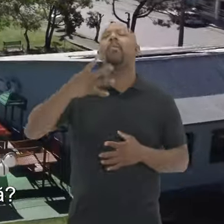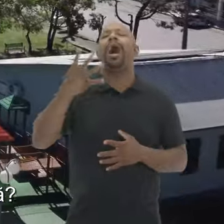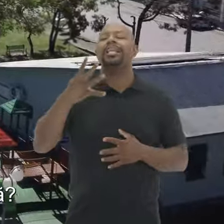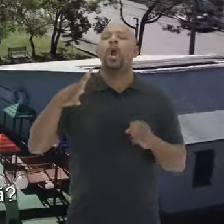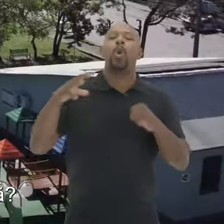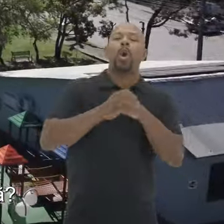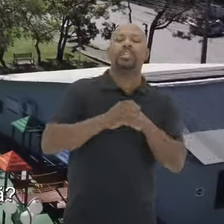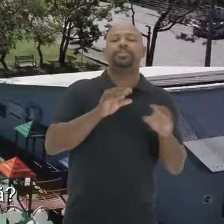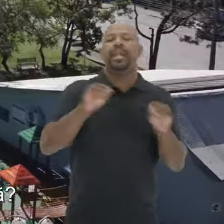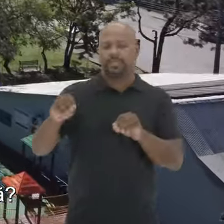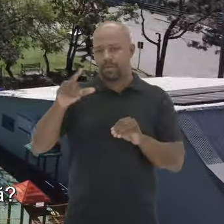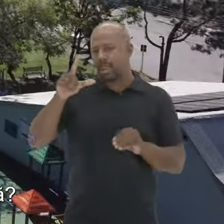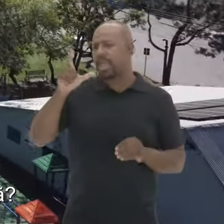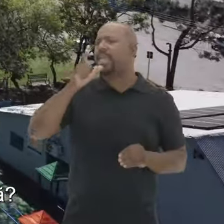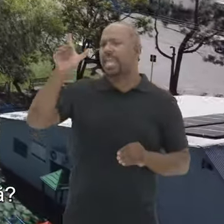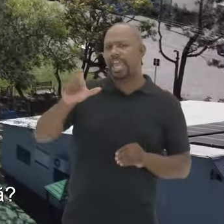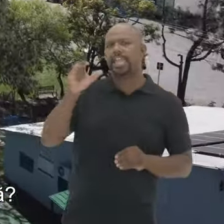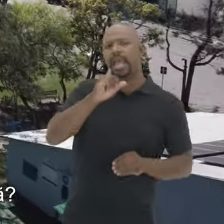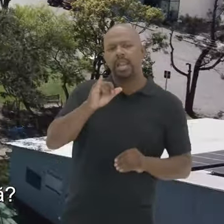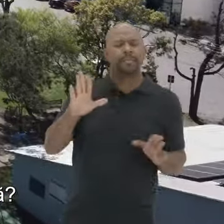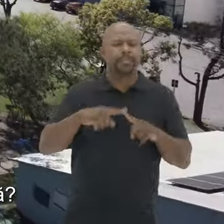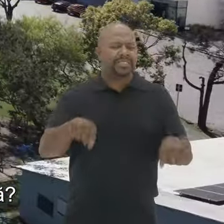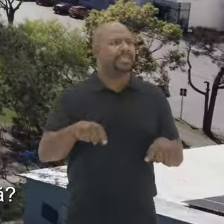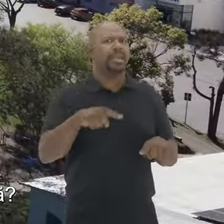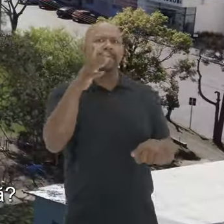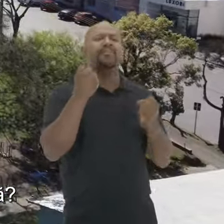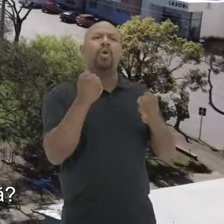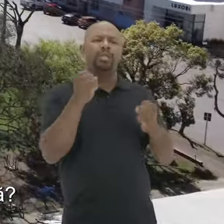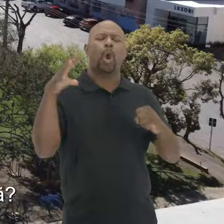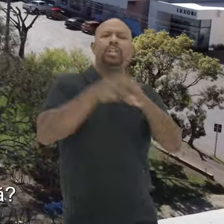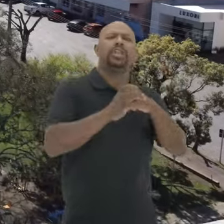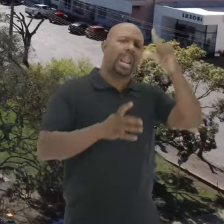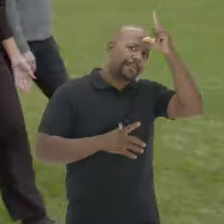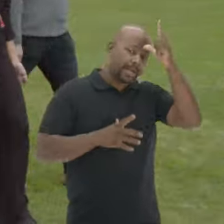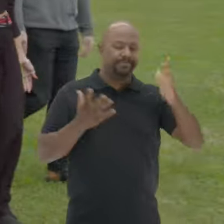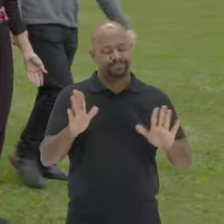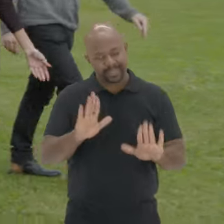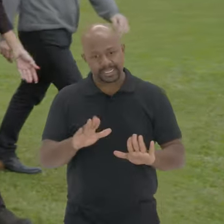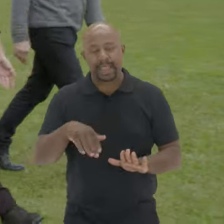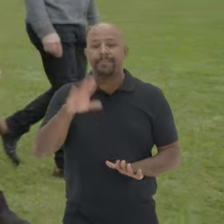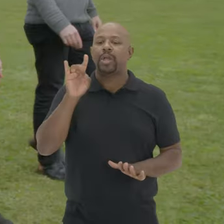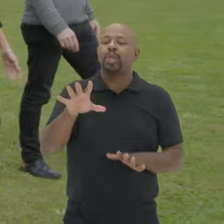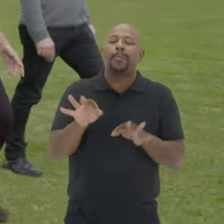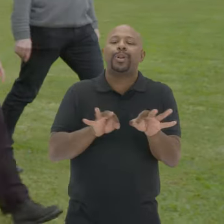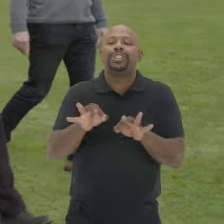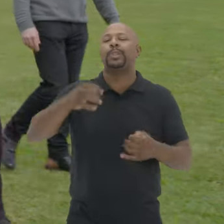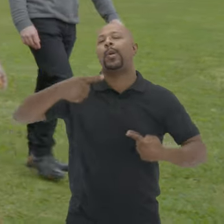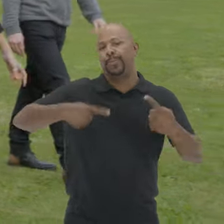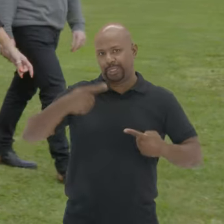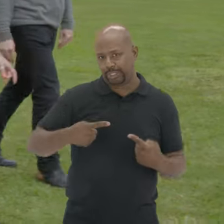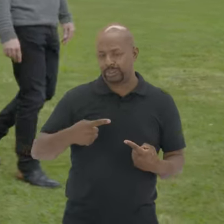colônia de migração italiana Se aqui predomina a colonização alemã? Bom, isso é muito mais um